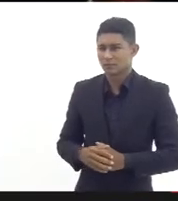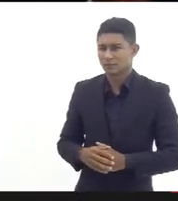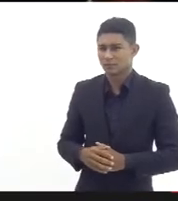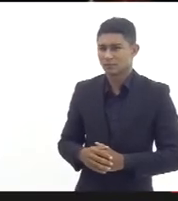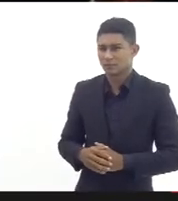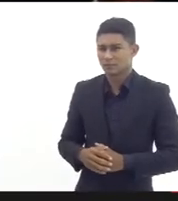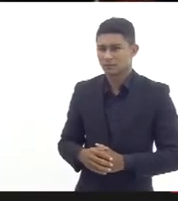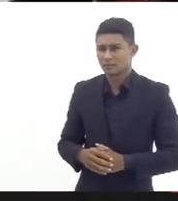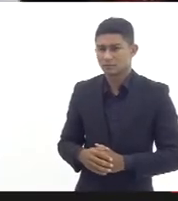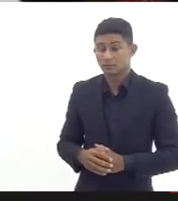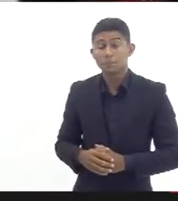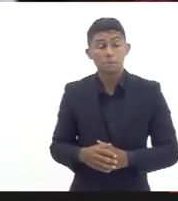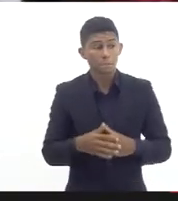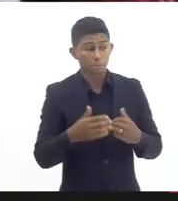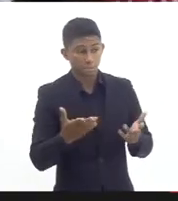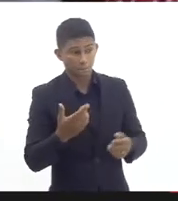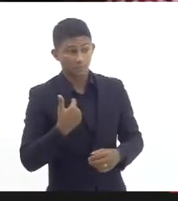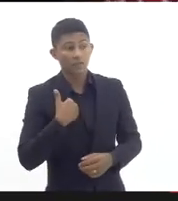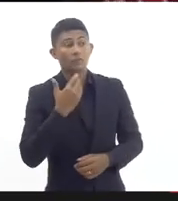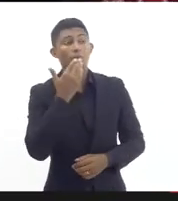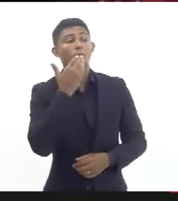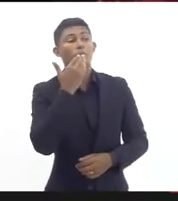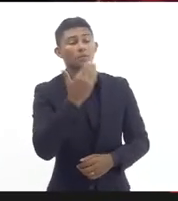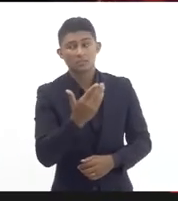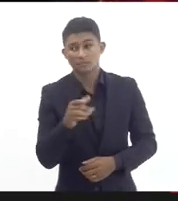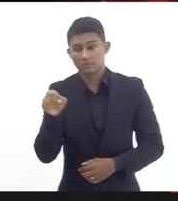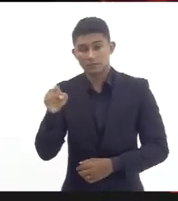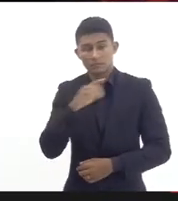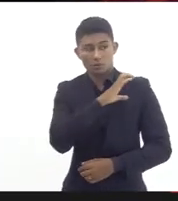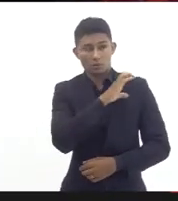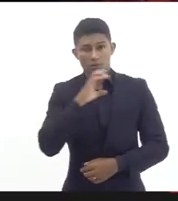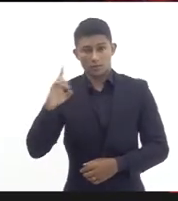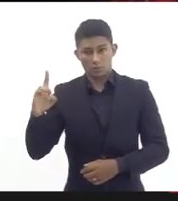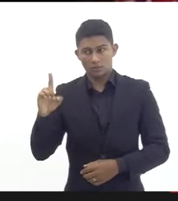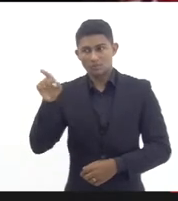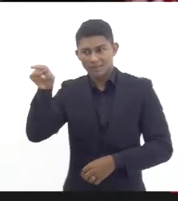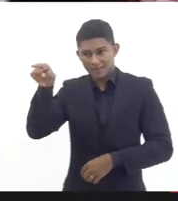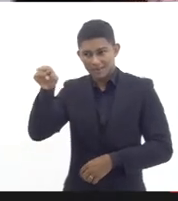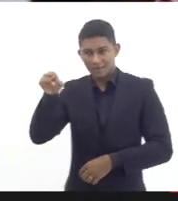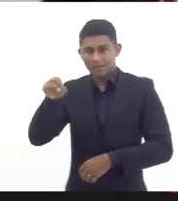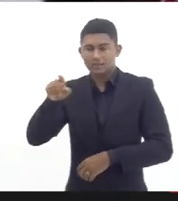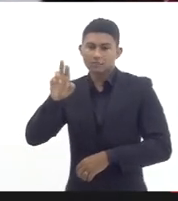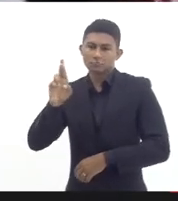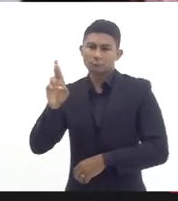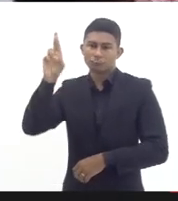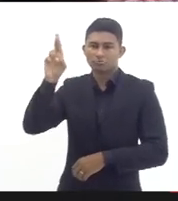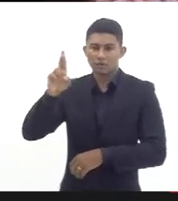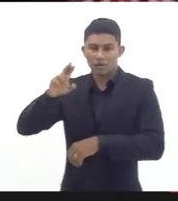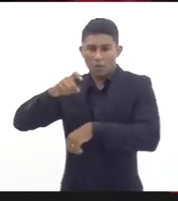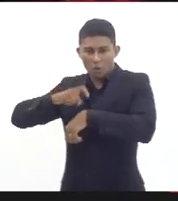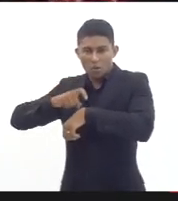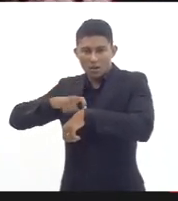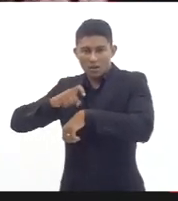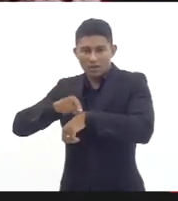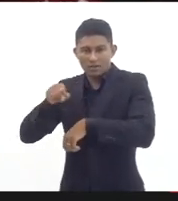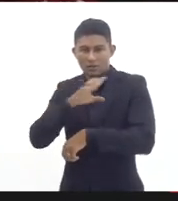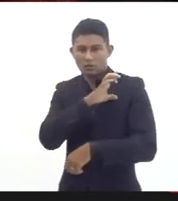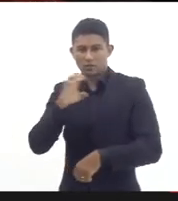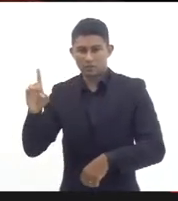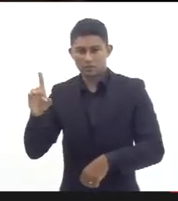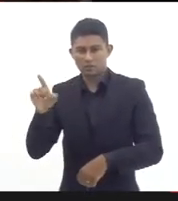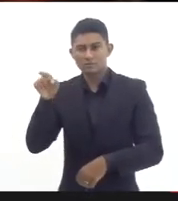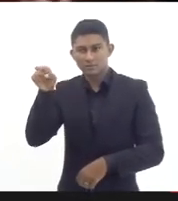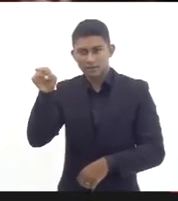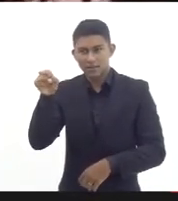eu vou pedir para aqui a coordenadora do quadro de horários que é a Patrícia também Patrícia Soares ela está aqui participando